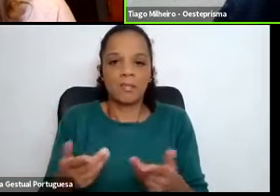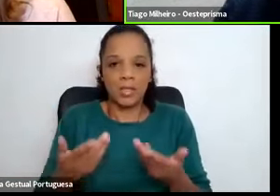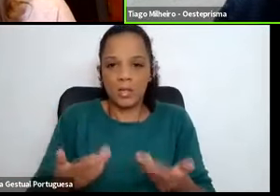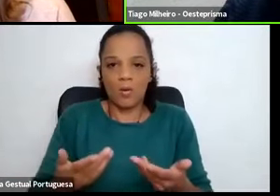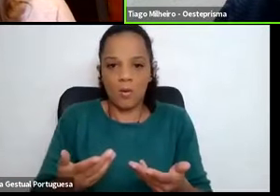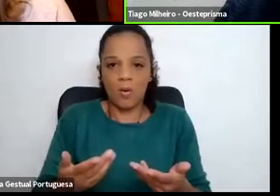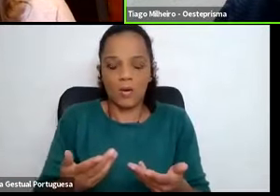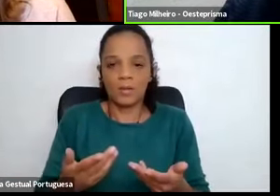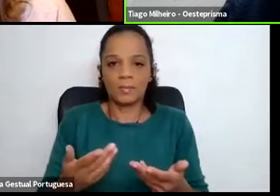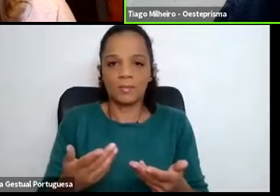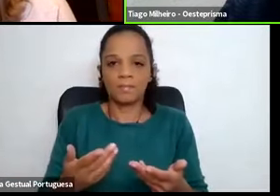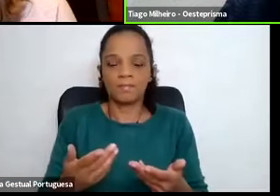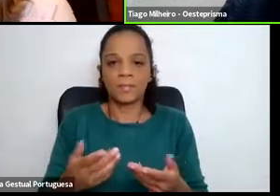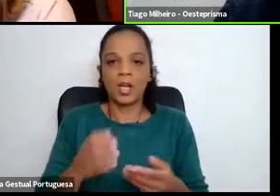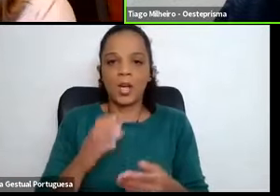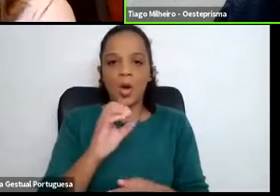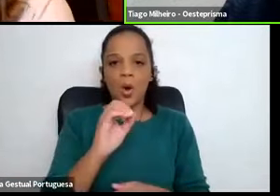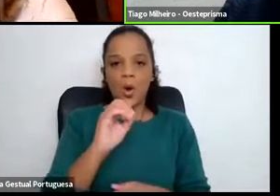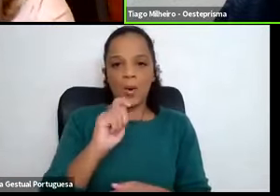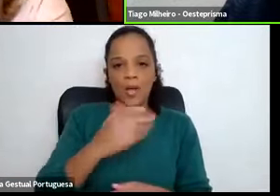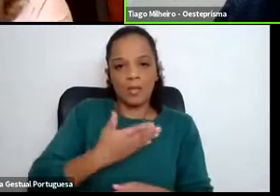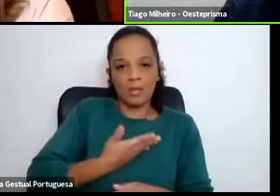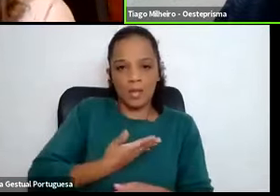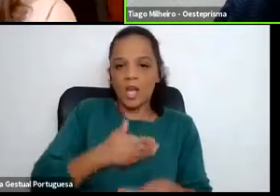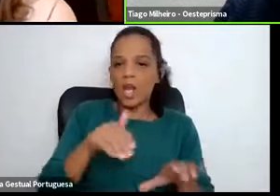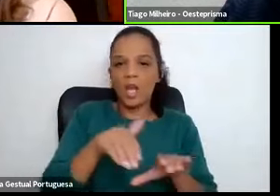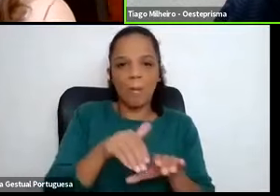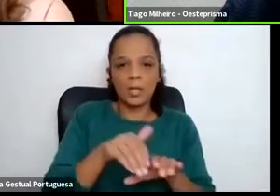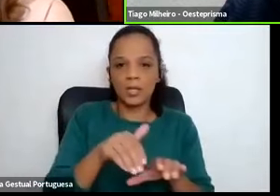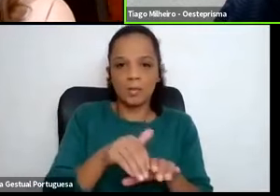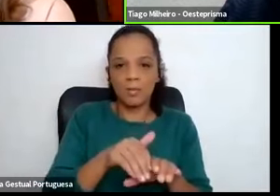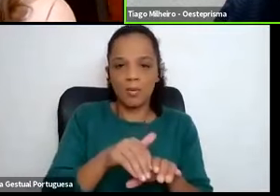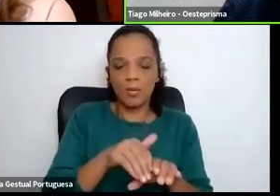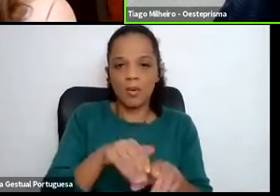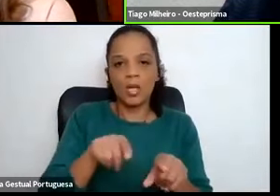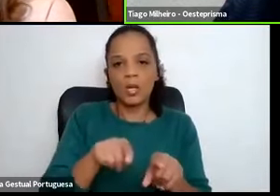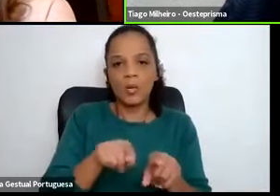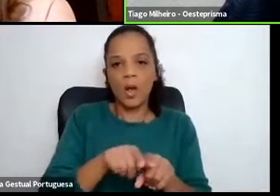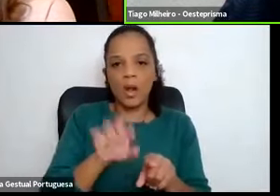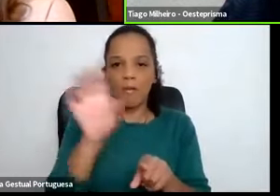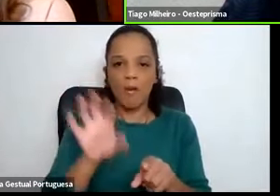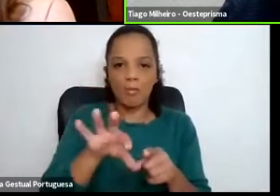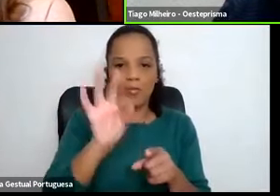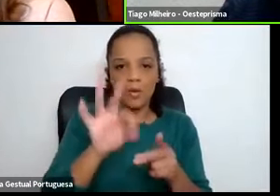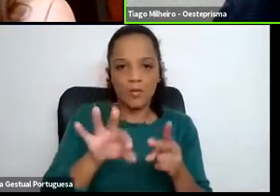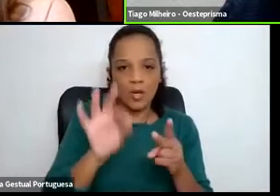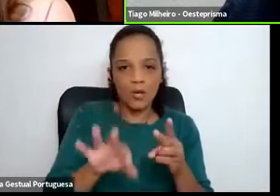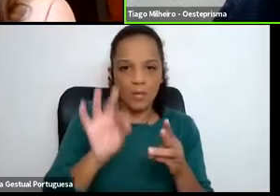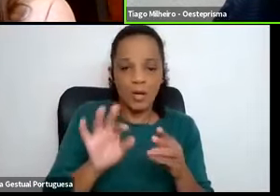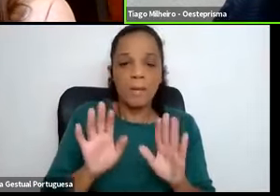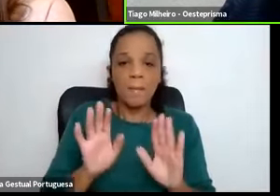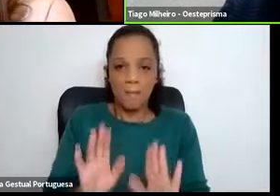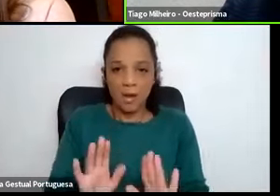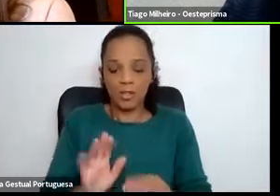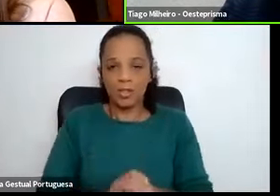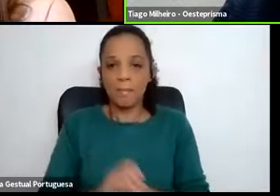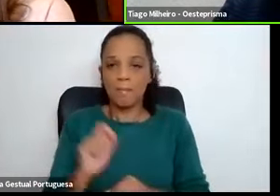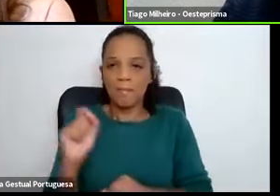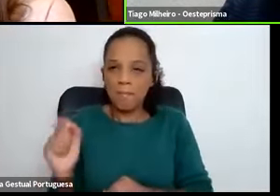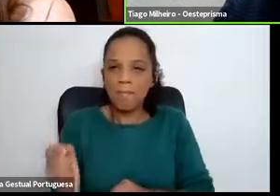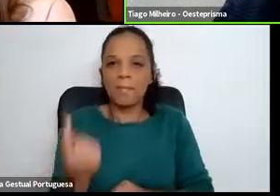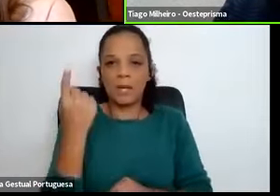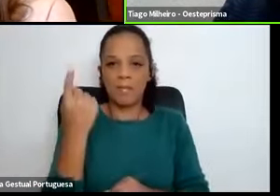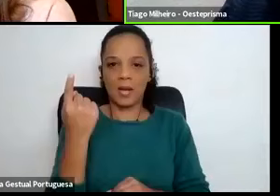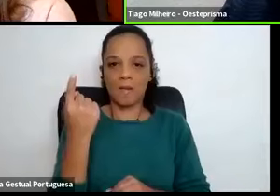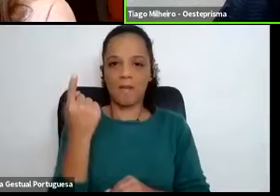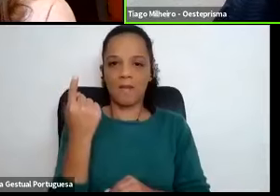foi a questão de... A OED não interviu no próprio processo de recrutamento. Mas, para o primeiro processo e para a